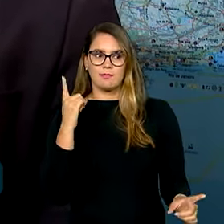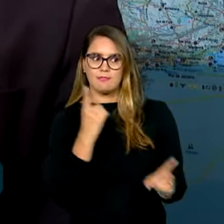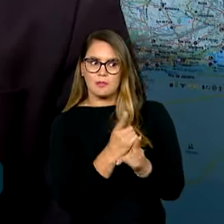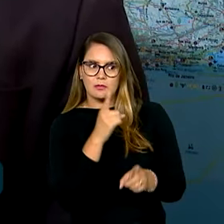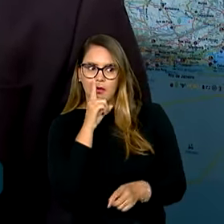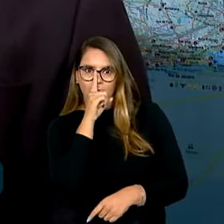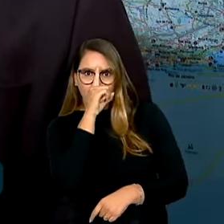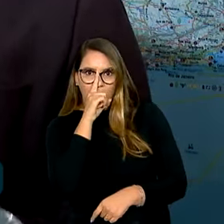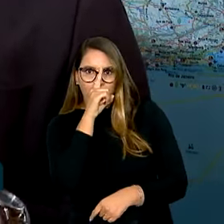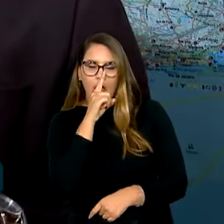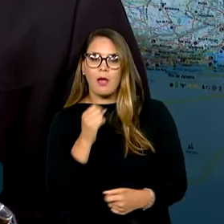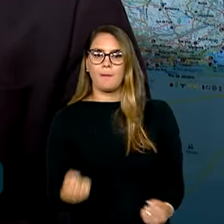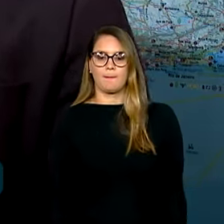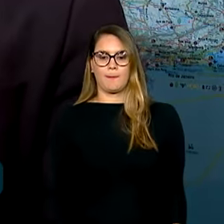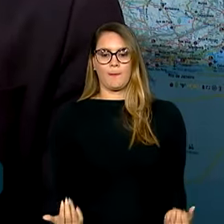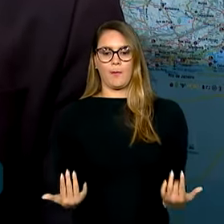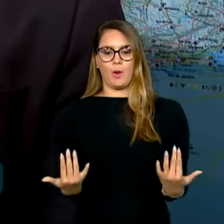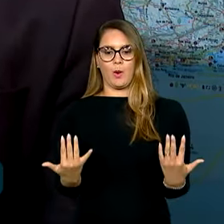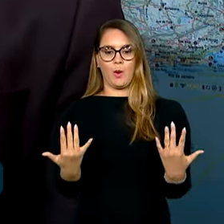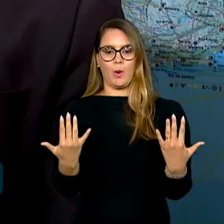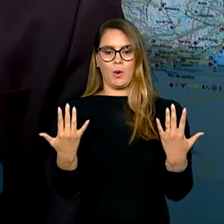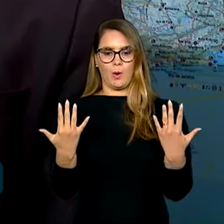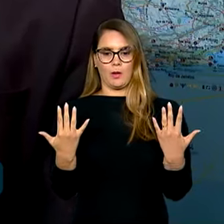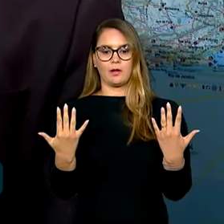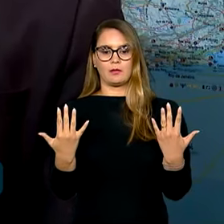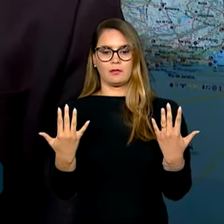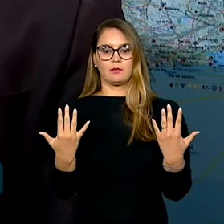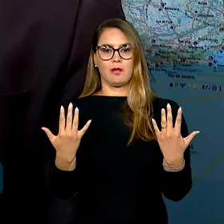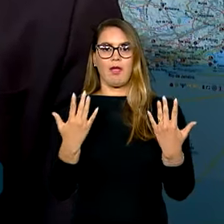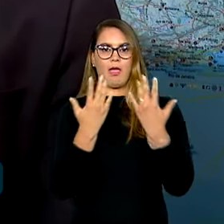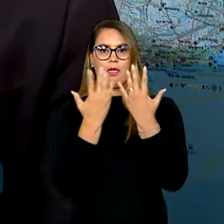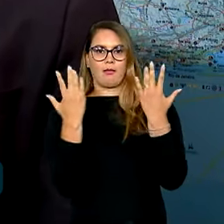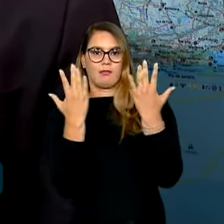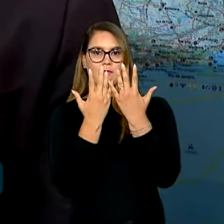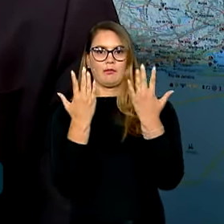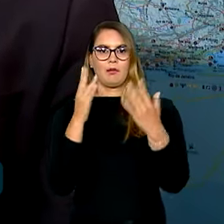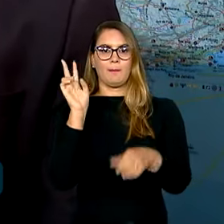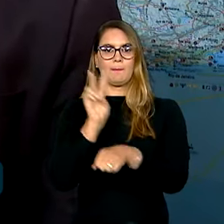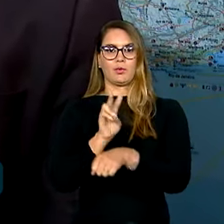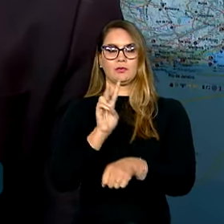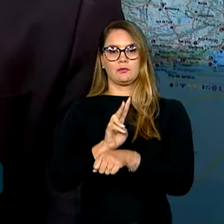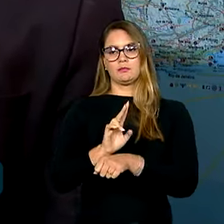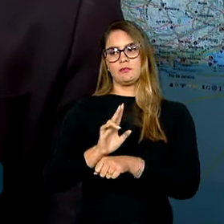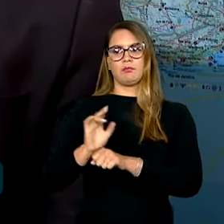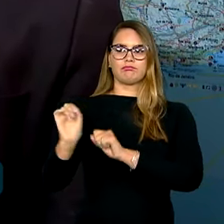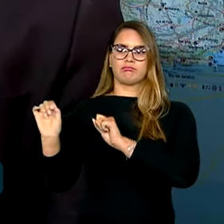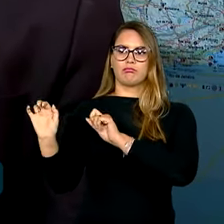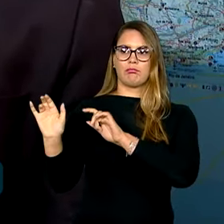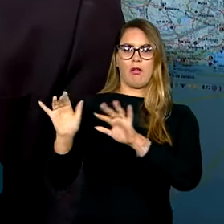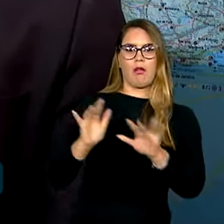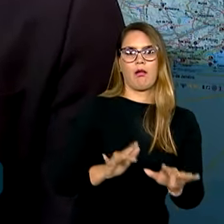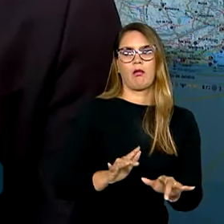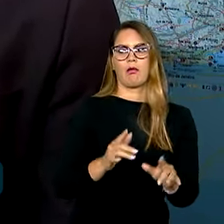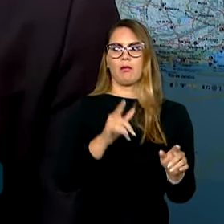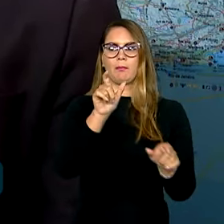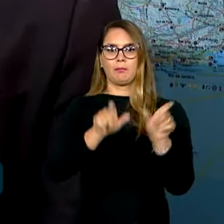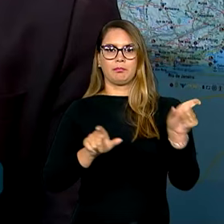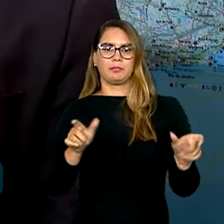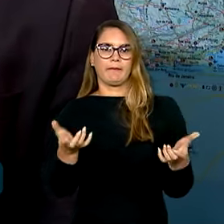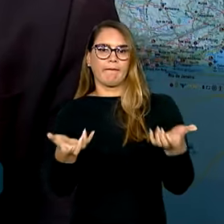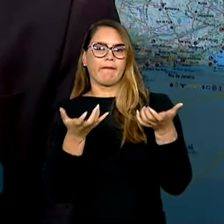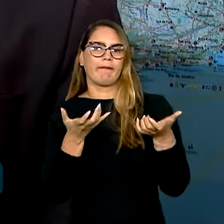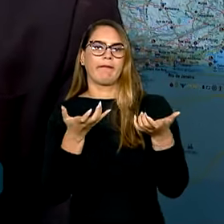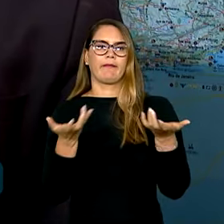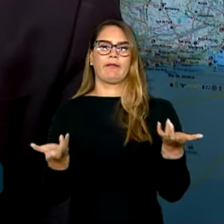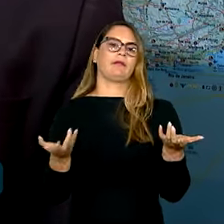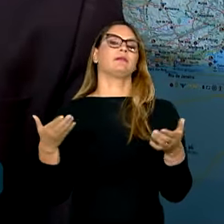ameaça, eles são levantados, e aí, portanto, servem de obstáculo para o avanço de qualquer pessoa que queira, ou